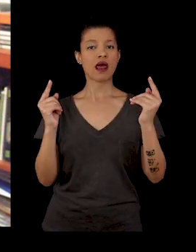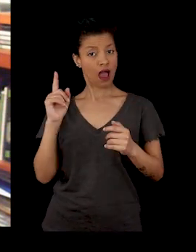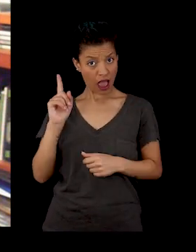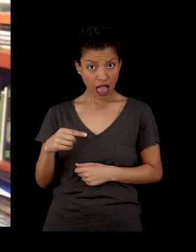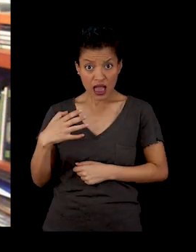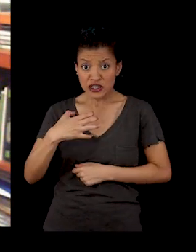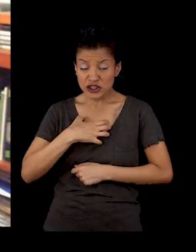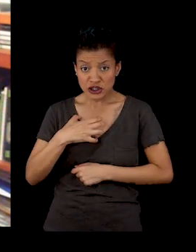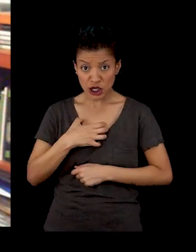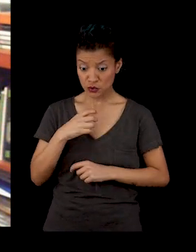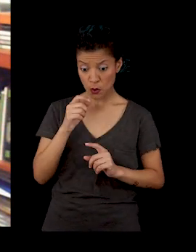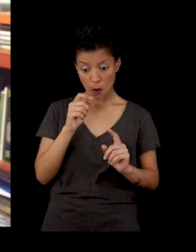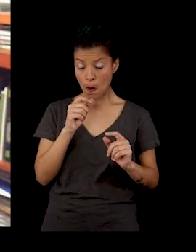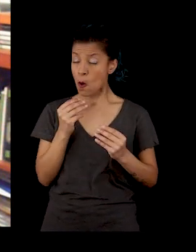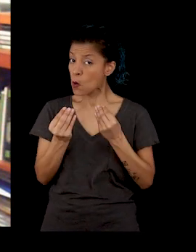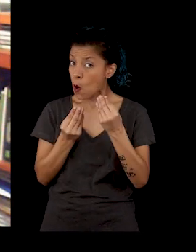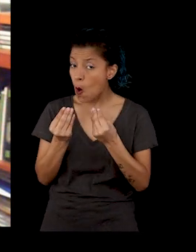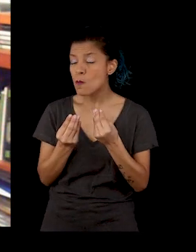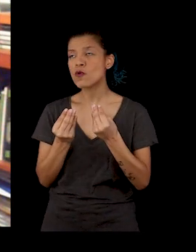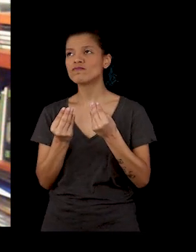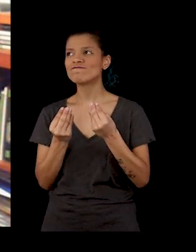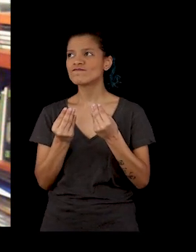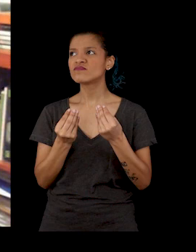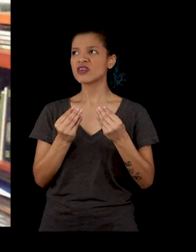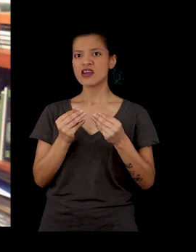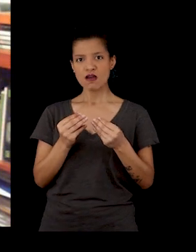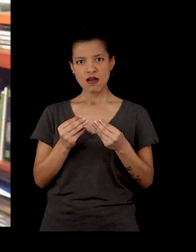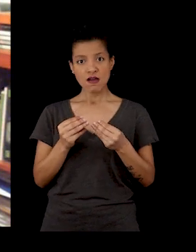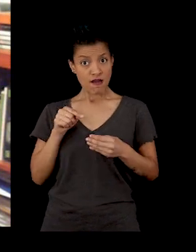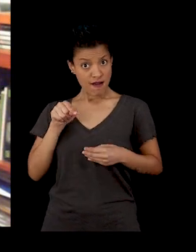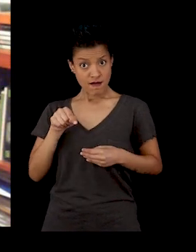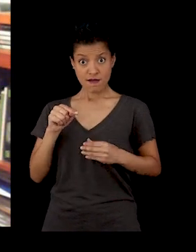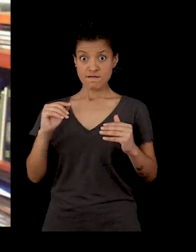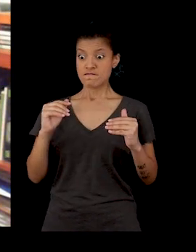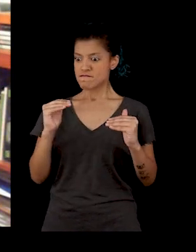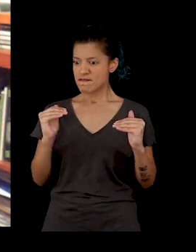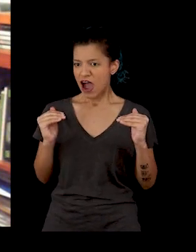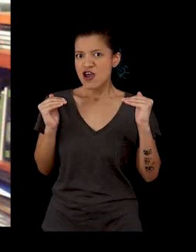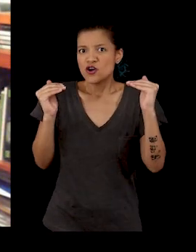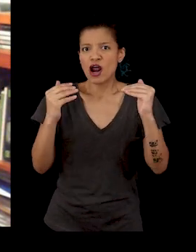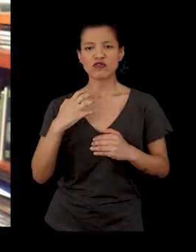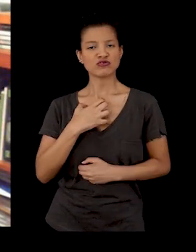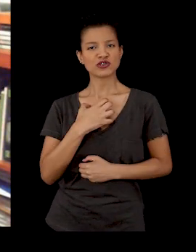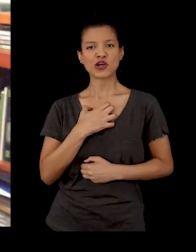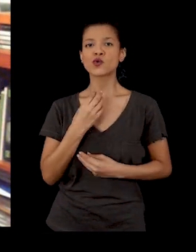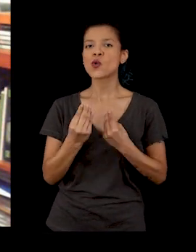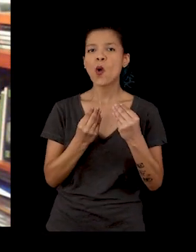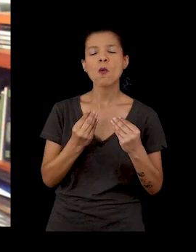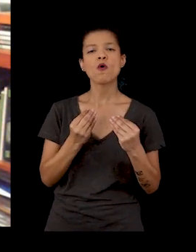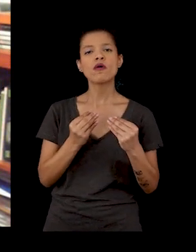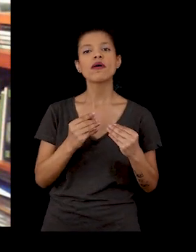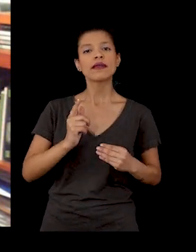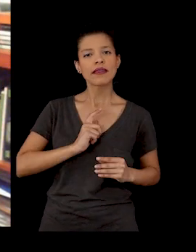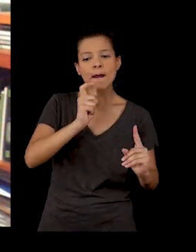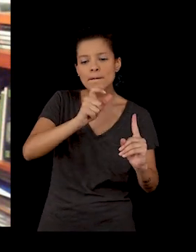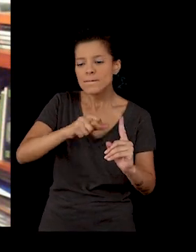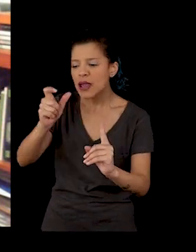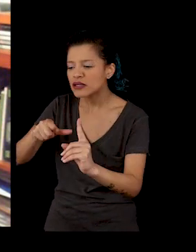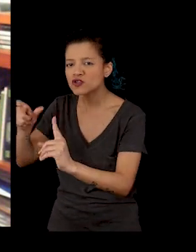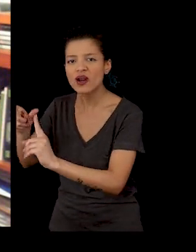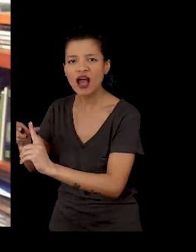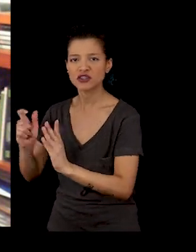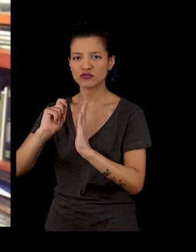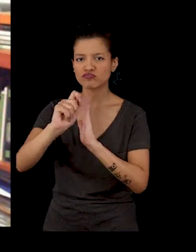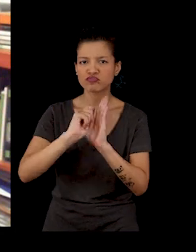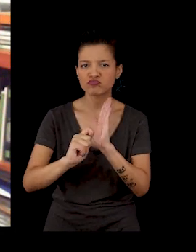ela é maiúscula na construção